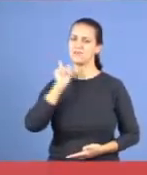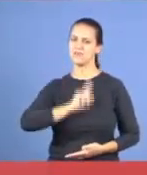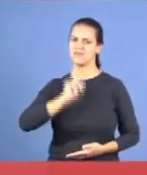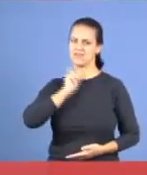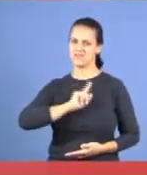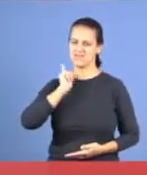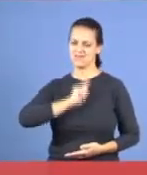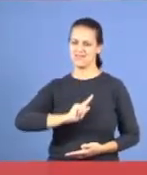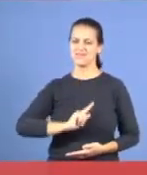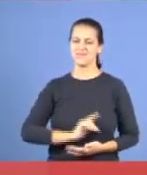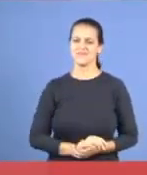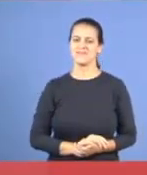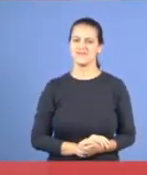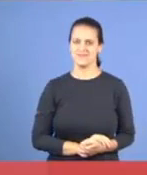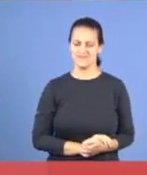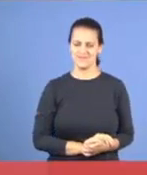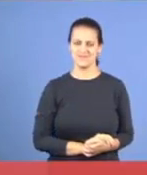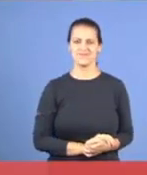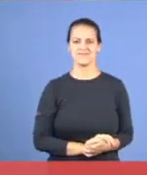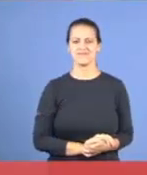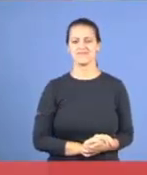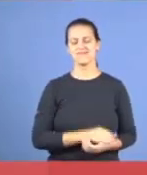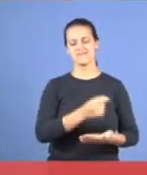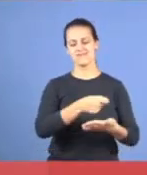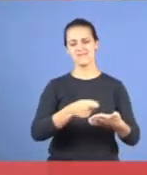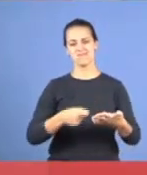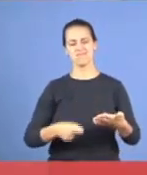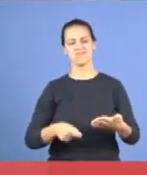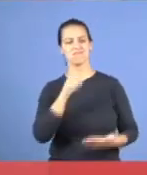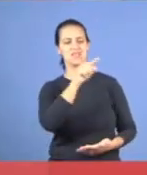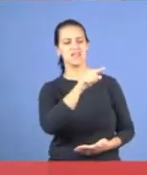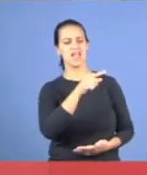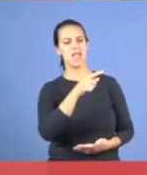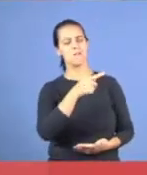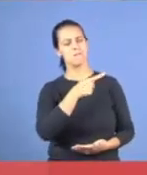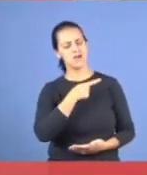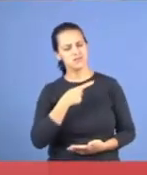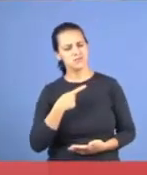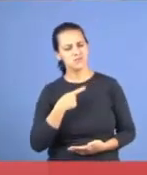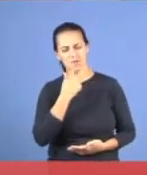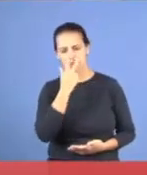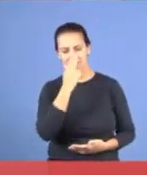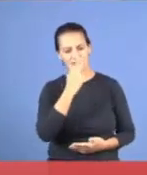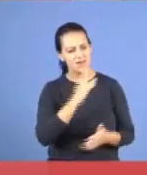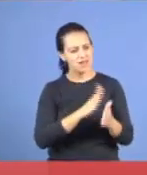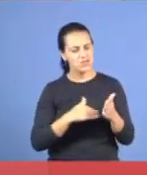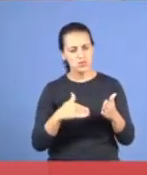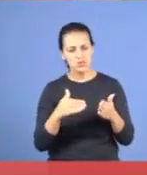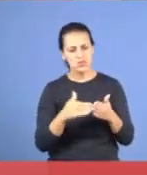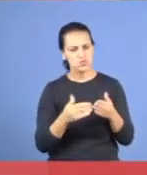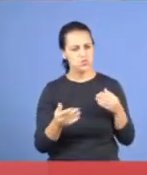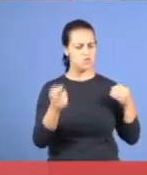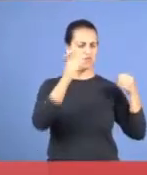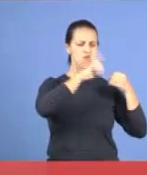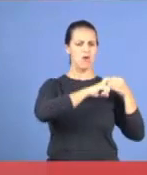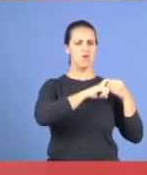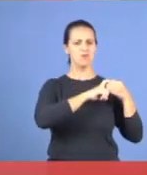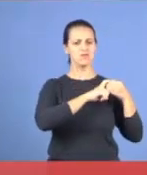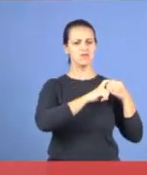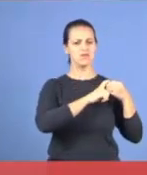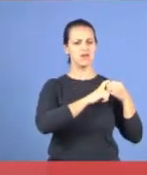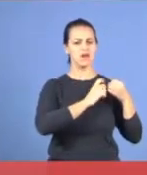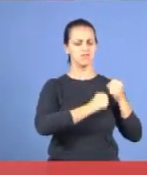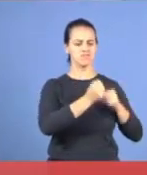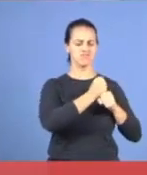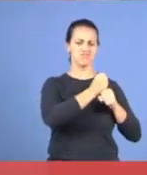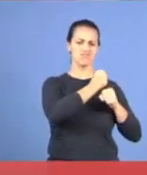do Valadares, esse pastor, parece que tudo voltou, ao que era, antes dos 50 anos da